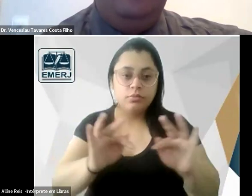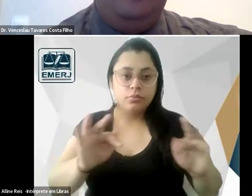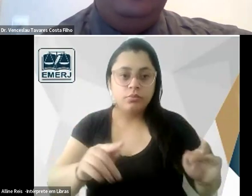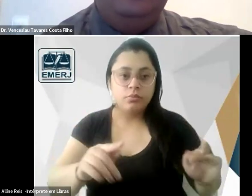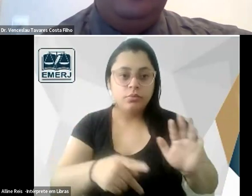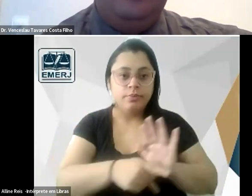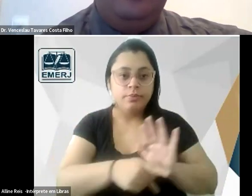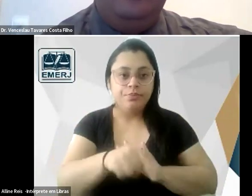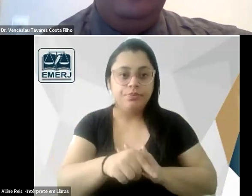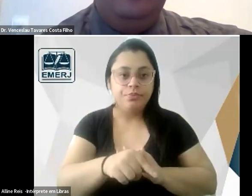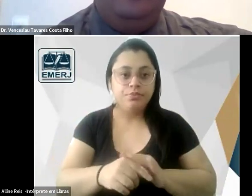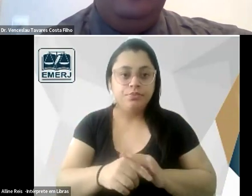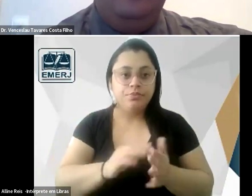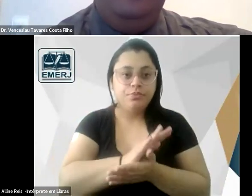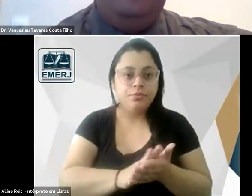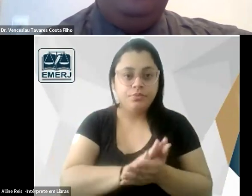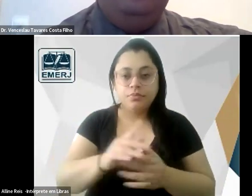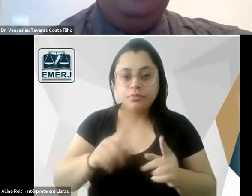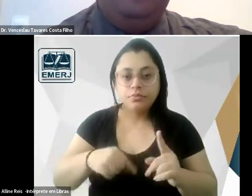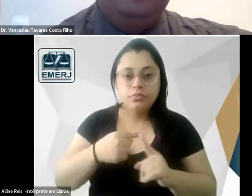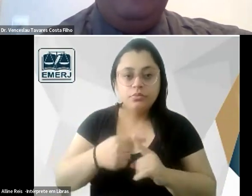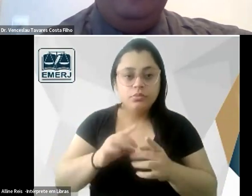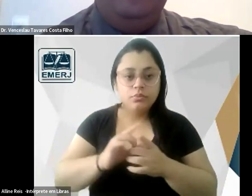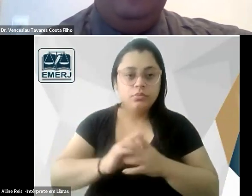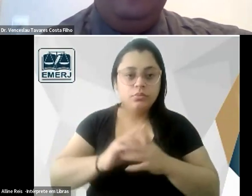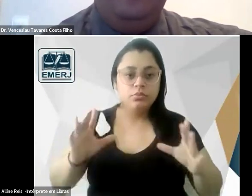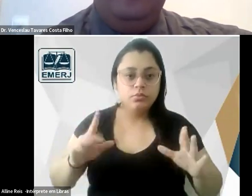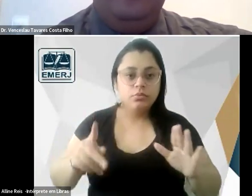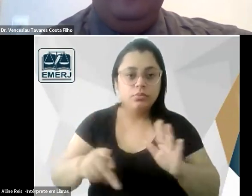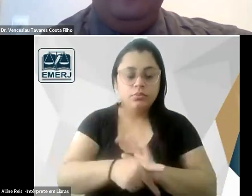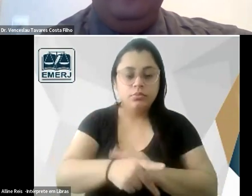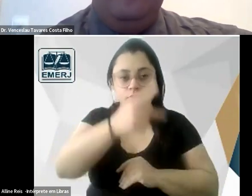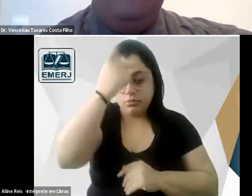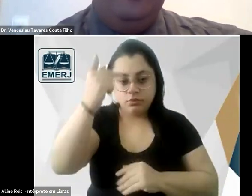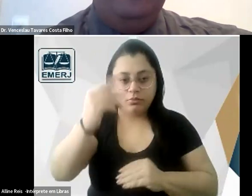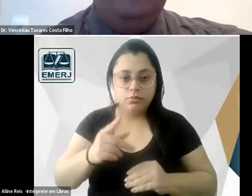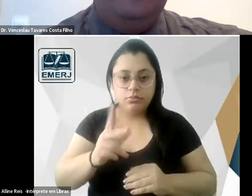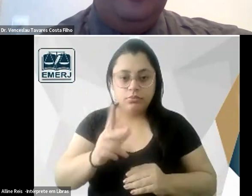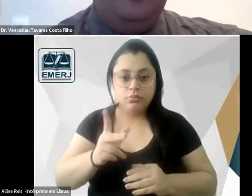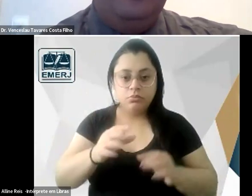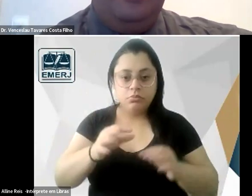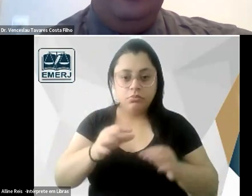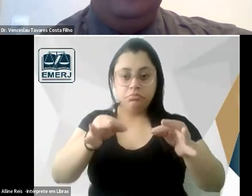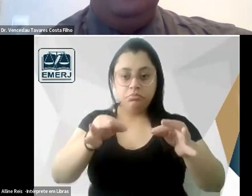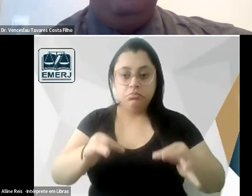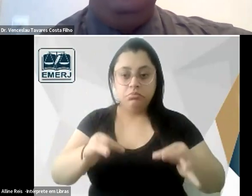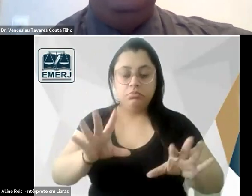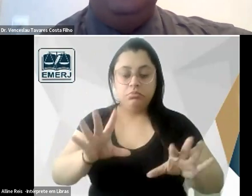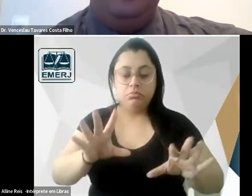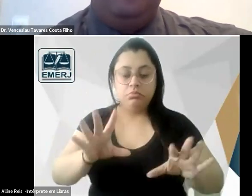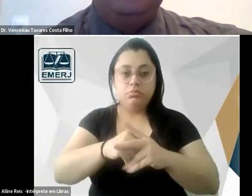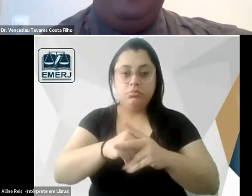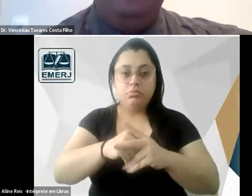nada mais liberal do que um conservador no governo e nada